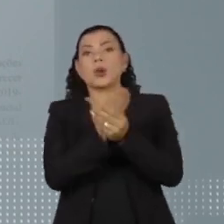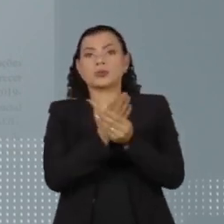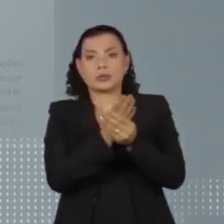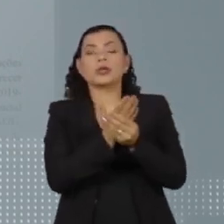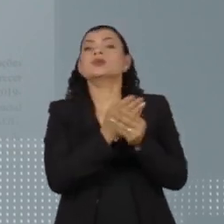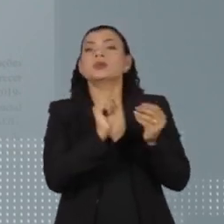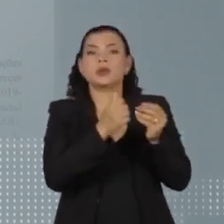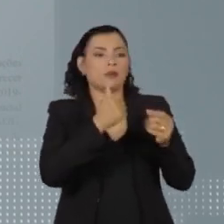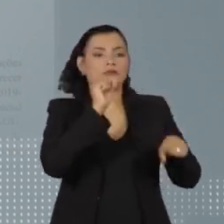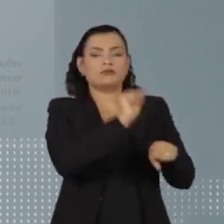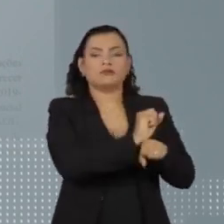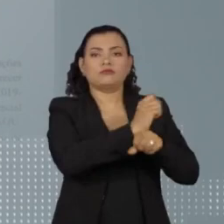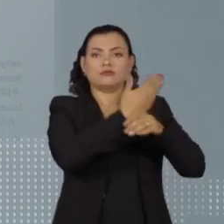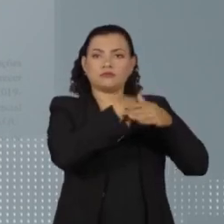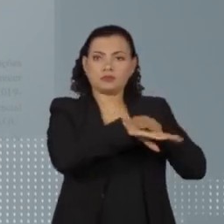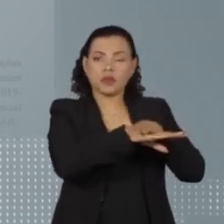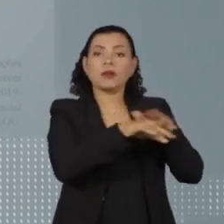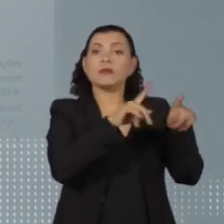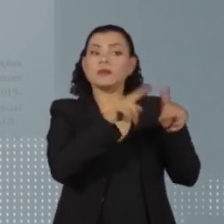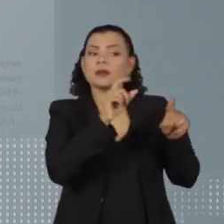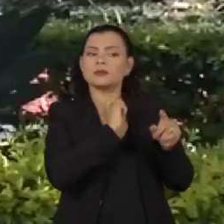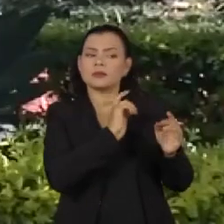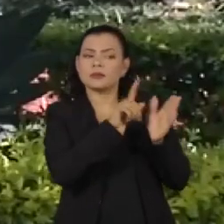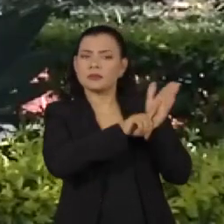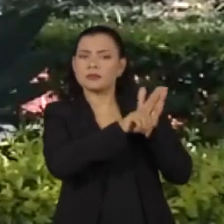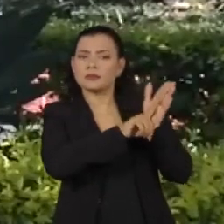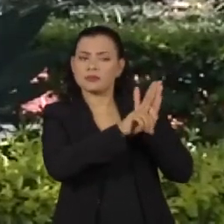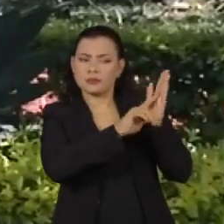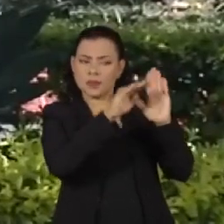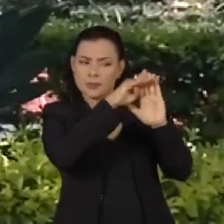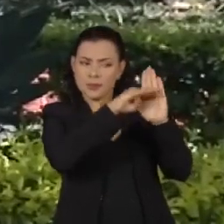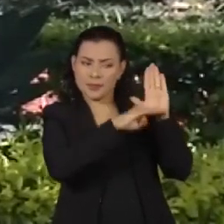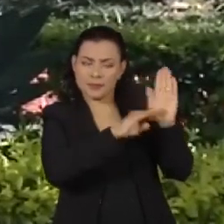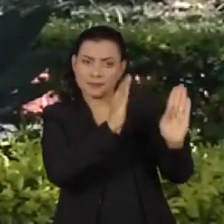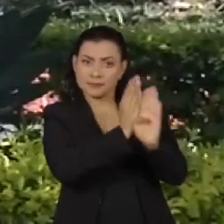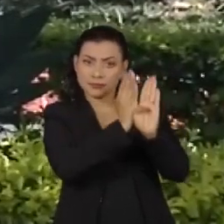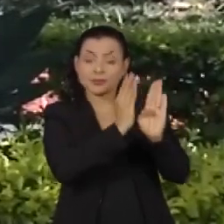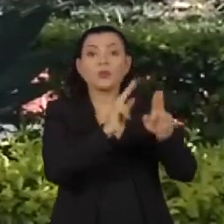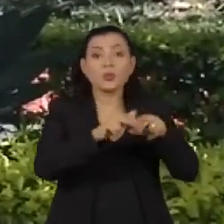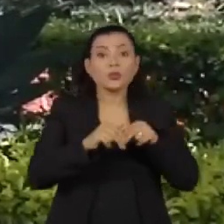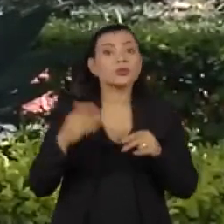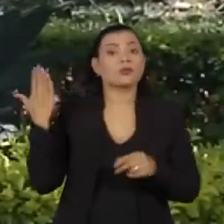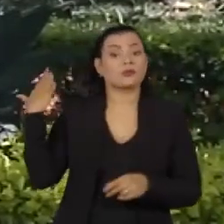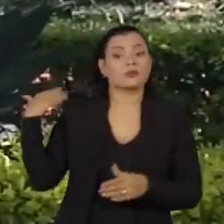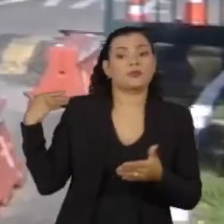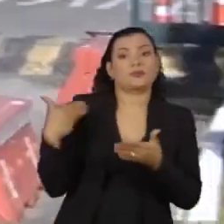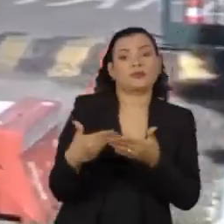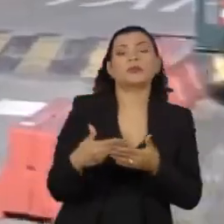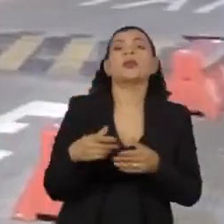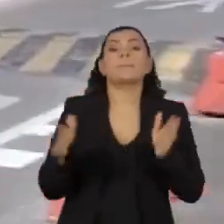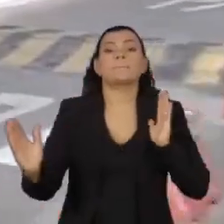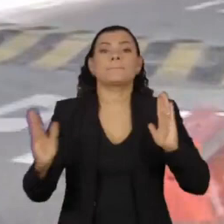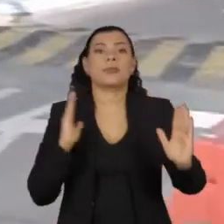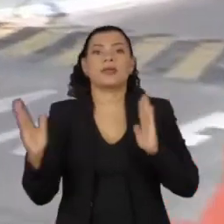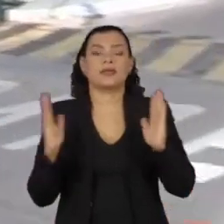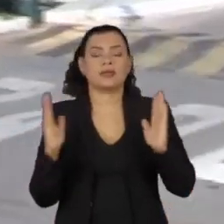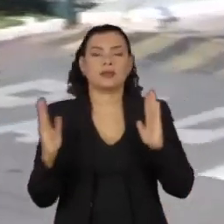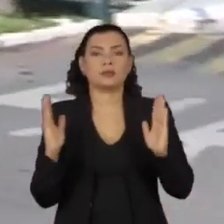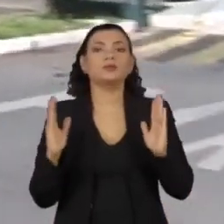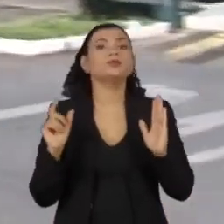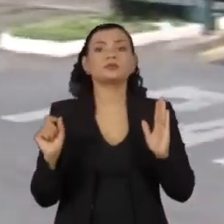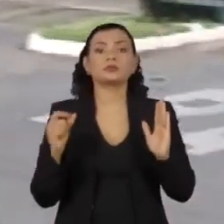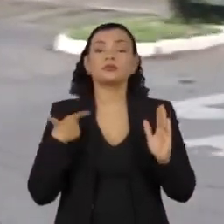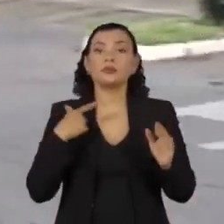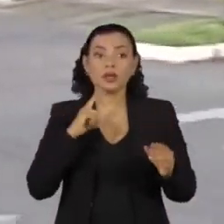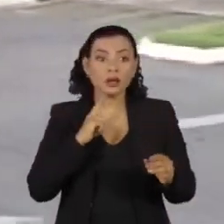interrompido para a realização de diligências. Neste último caso, a contagem do prazo para durante a